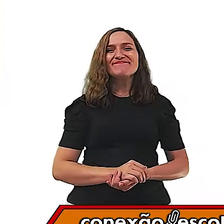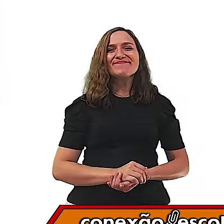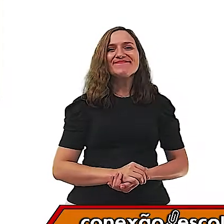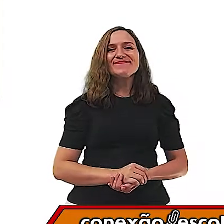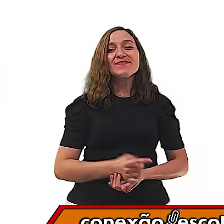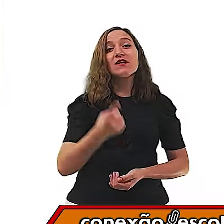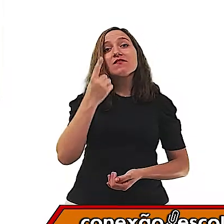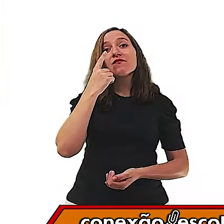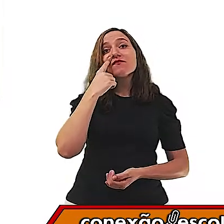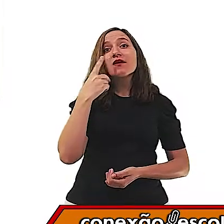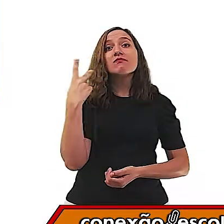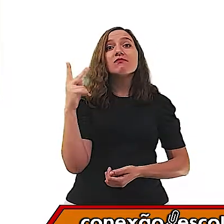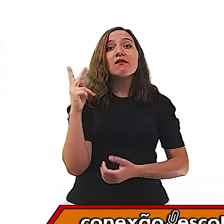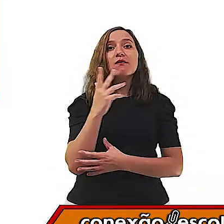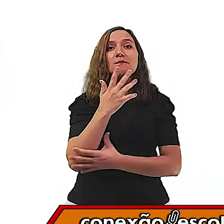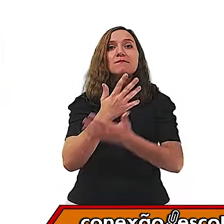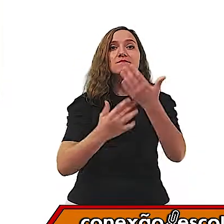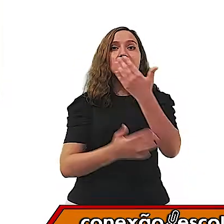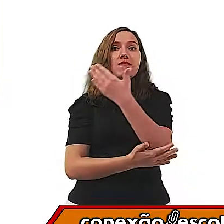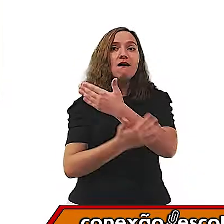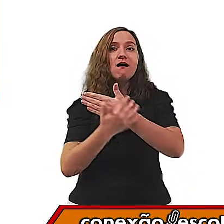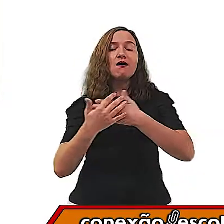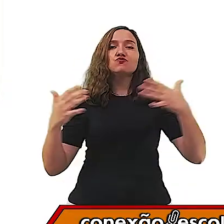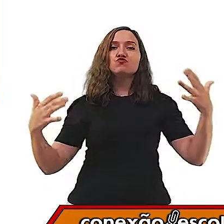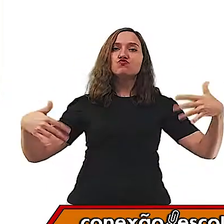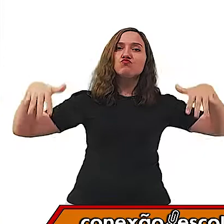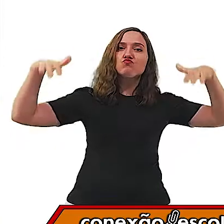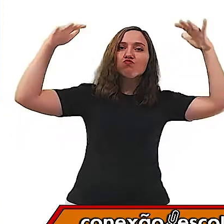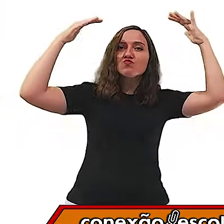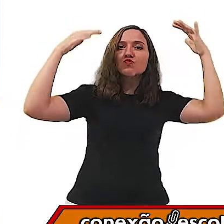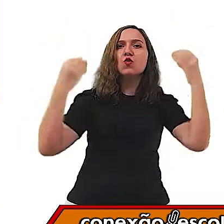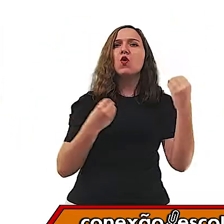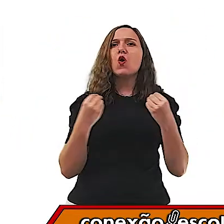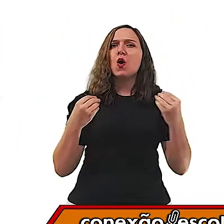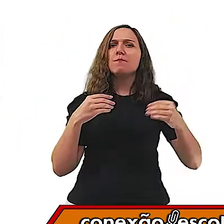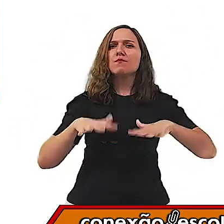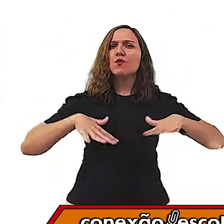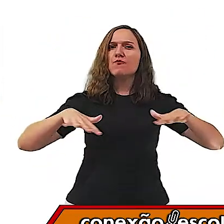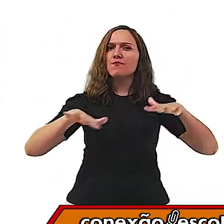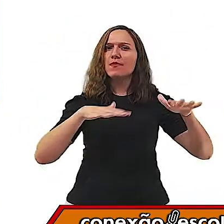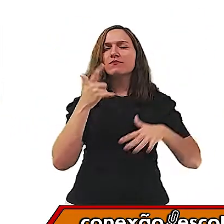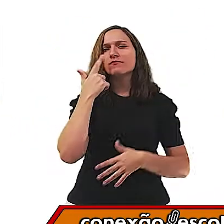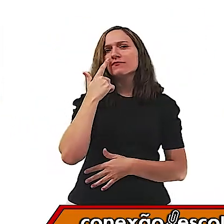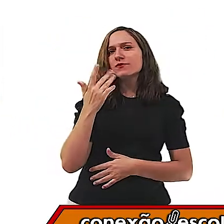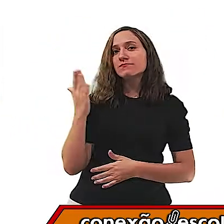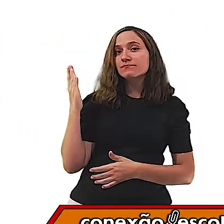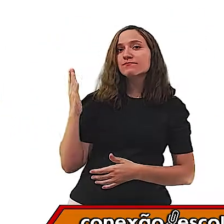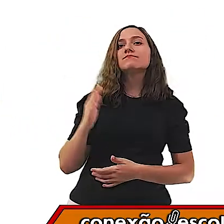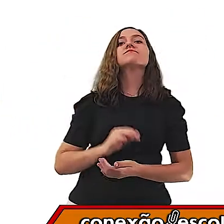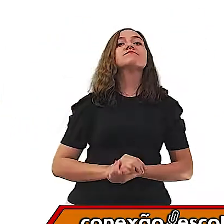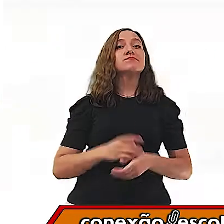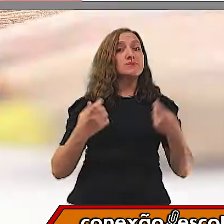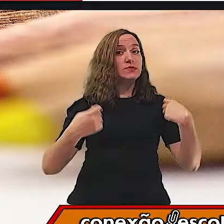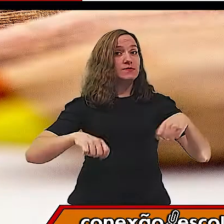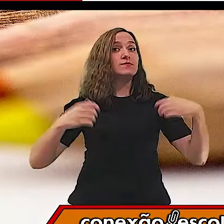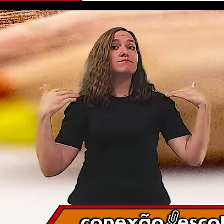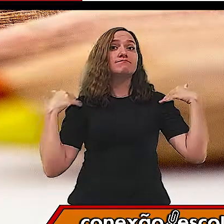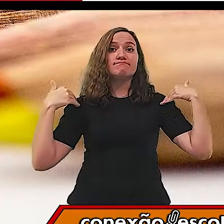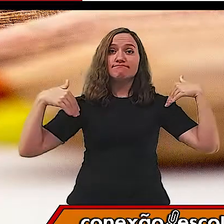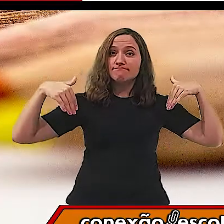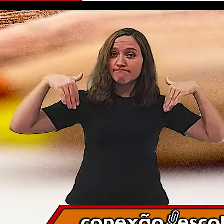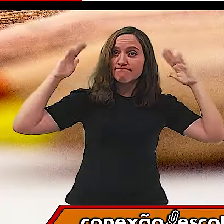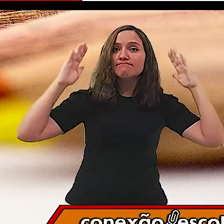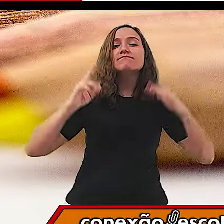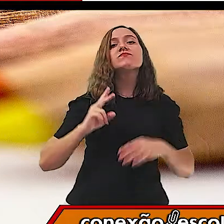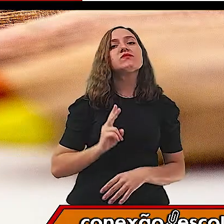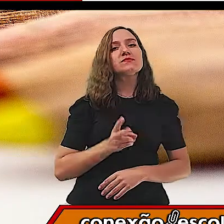Olha os braços dela. Onde que estão? Ah, em cima. Lá perto